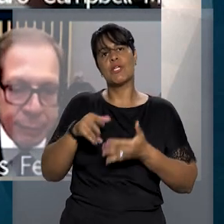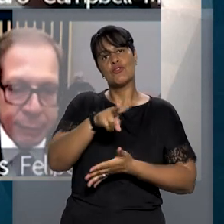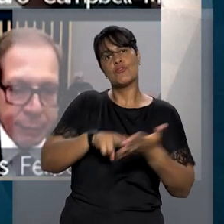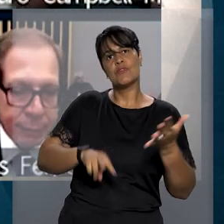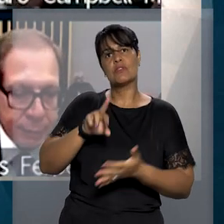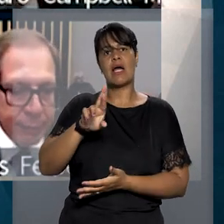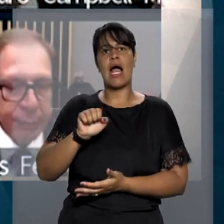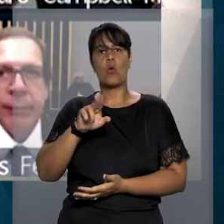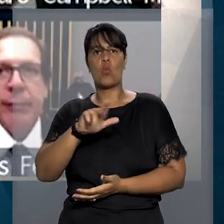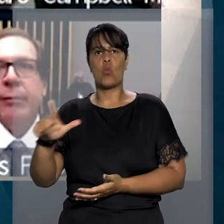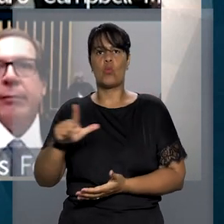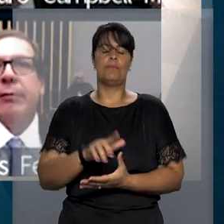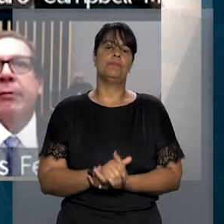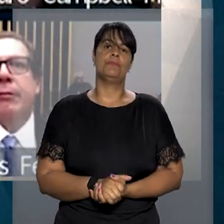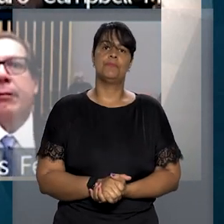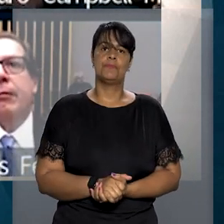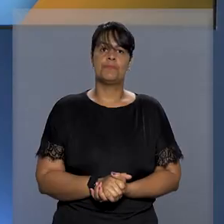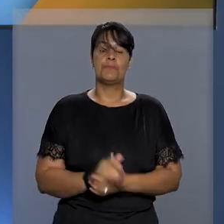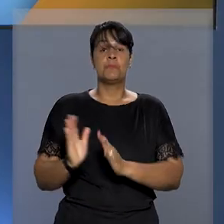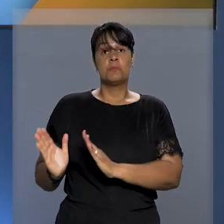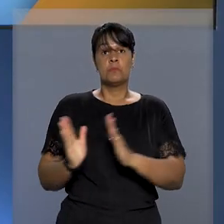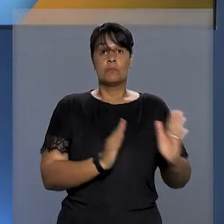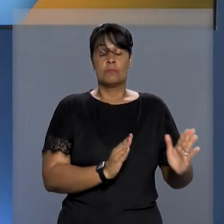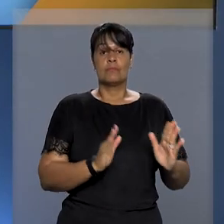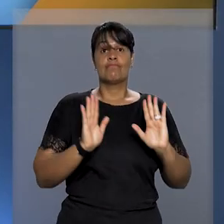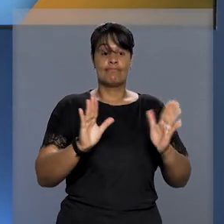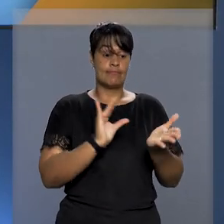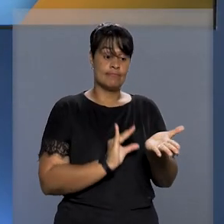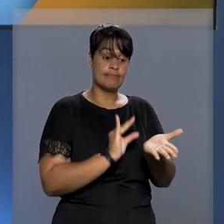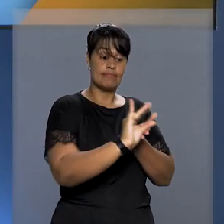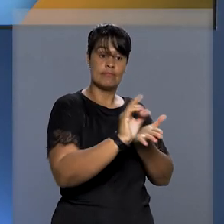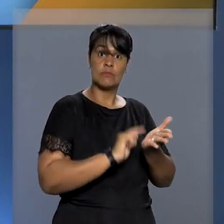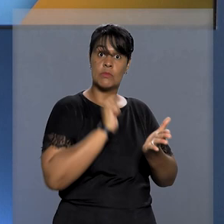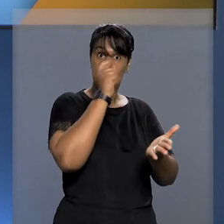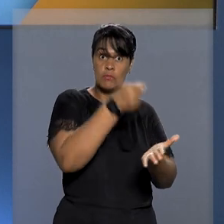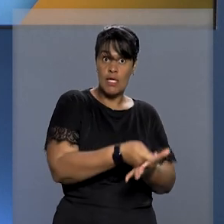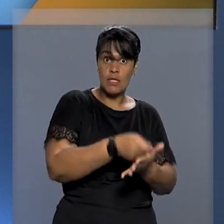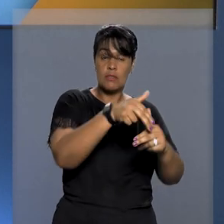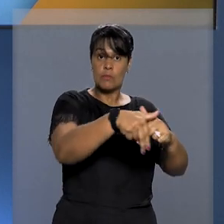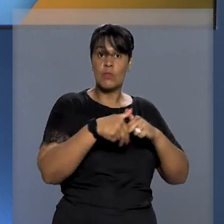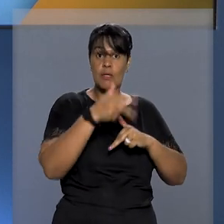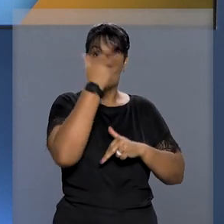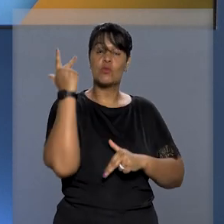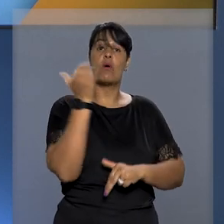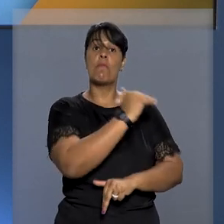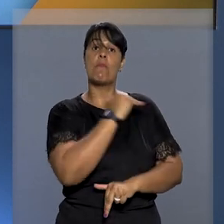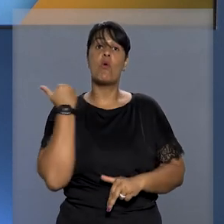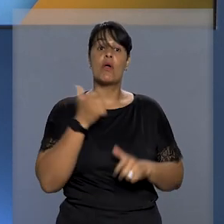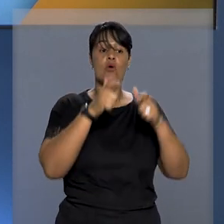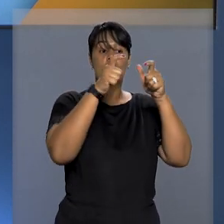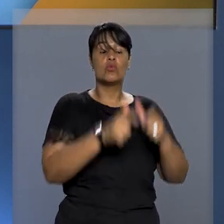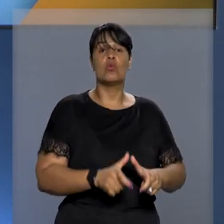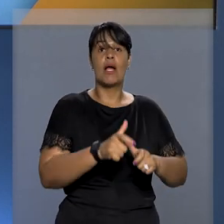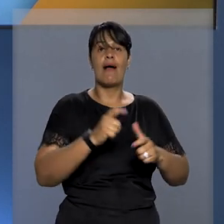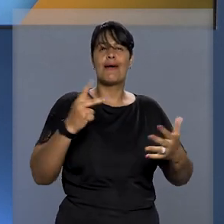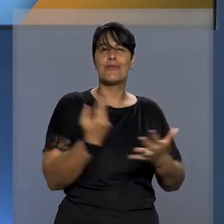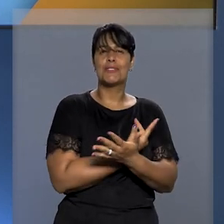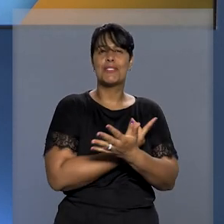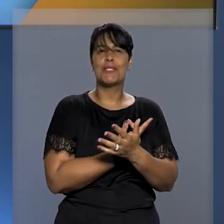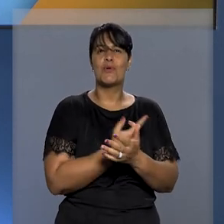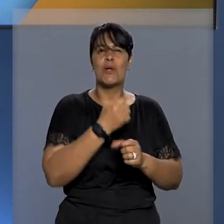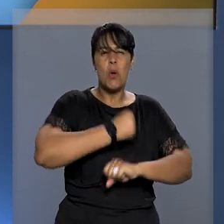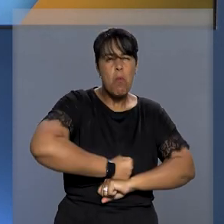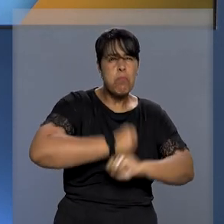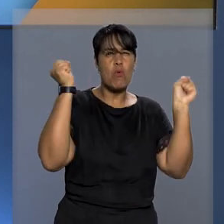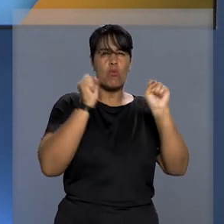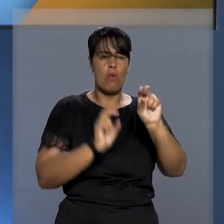pedido de vista do ministro Raul Araújo. Afastado o pagamento de indenização dupla por morte de servidor após a